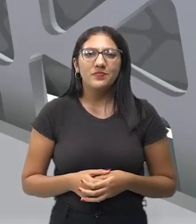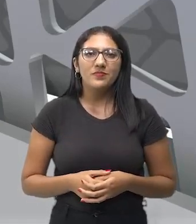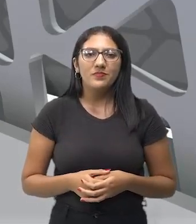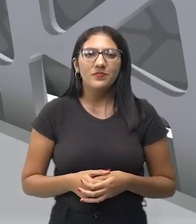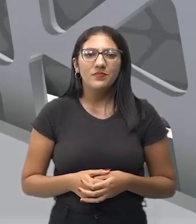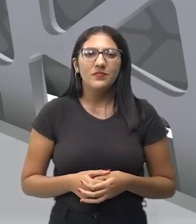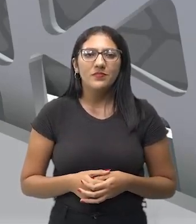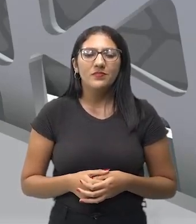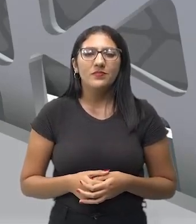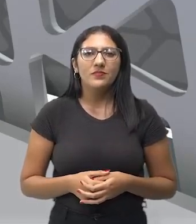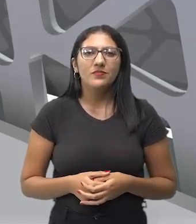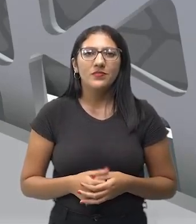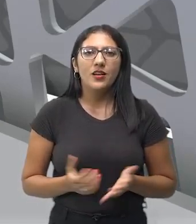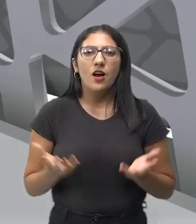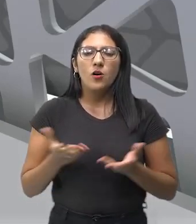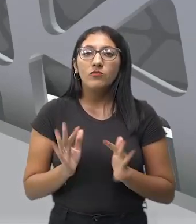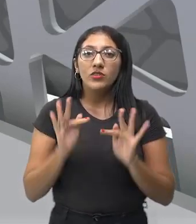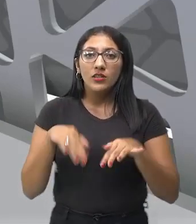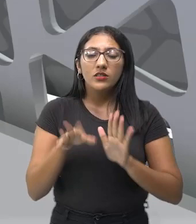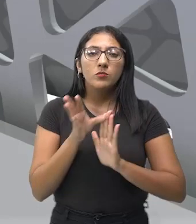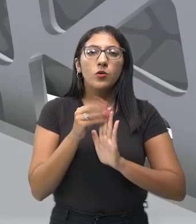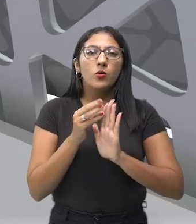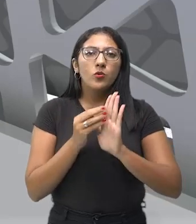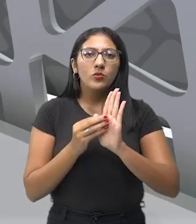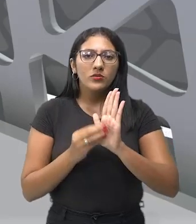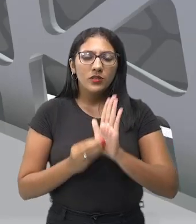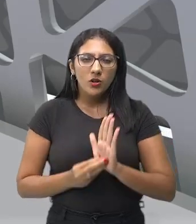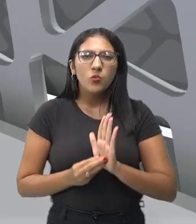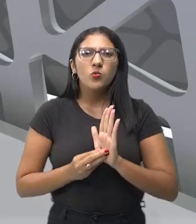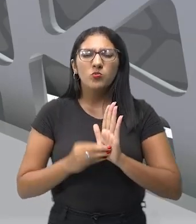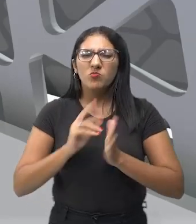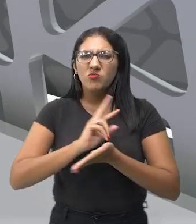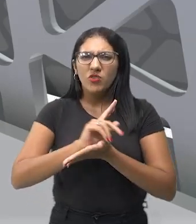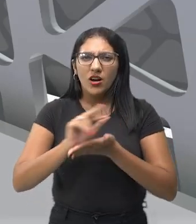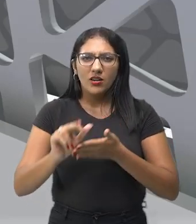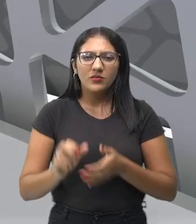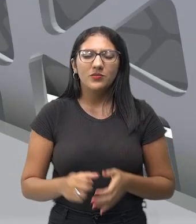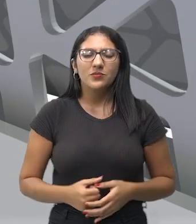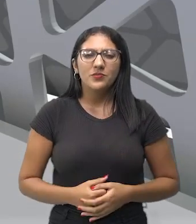finalizar, dentro desses conteúdos, a aula, né?